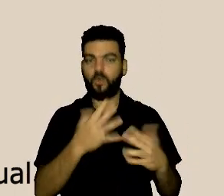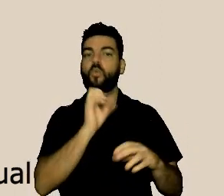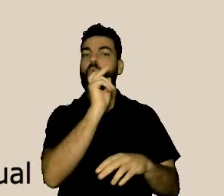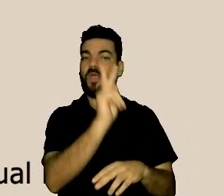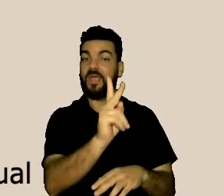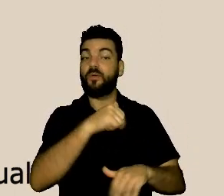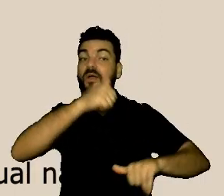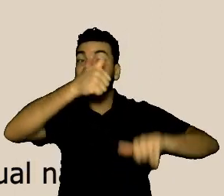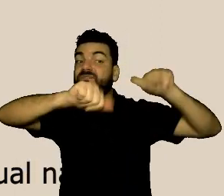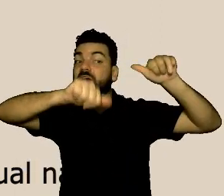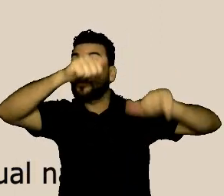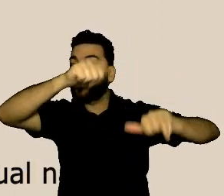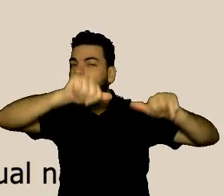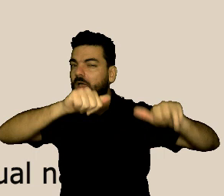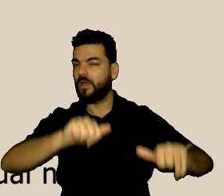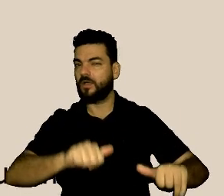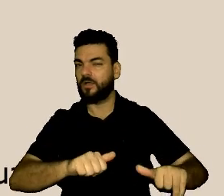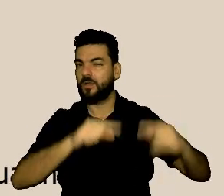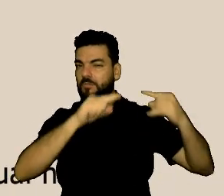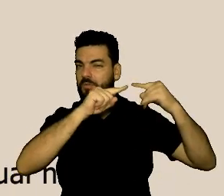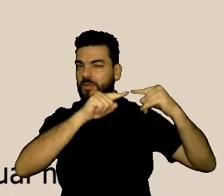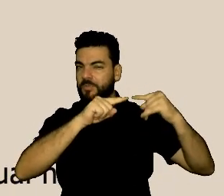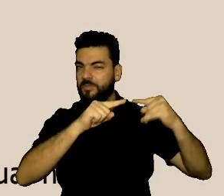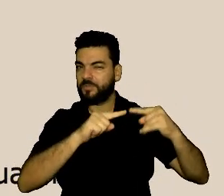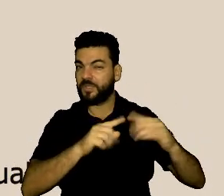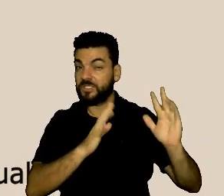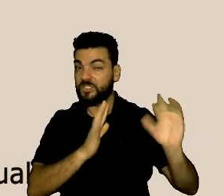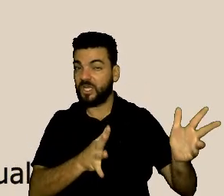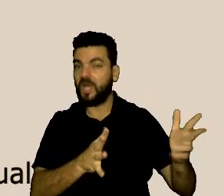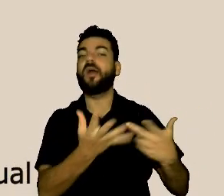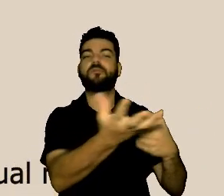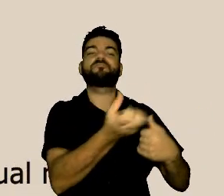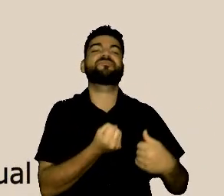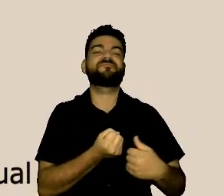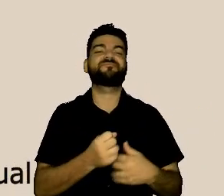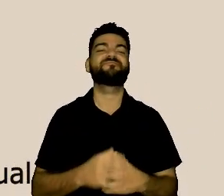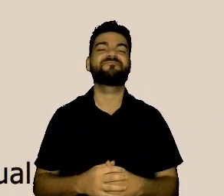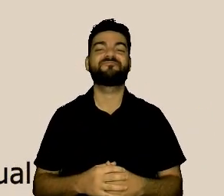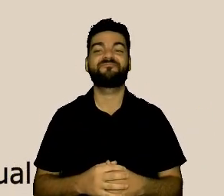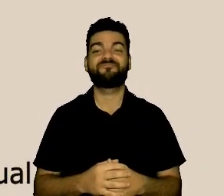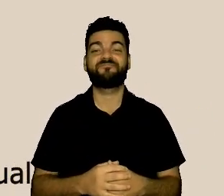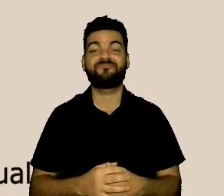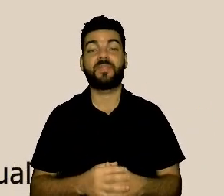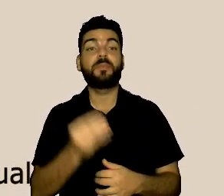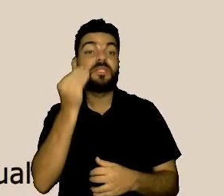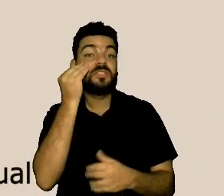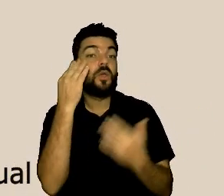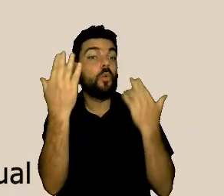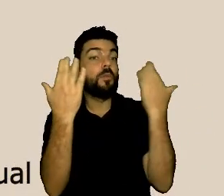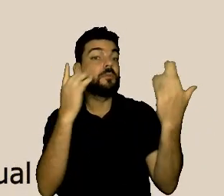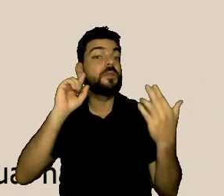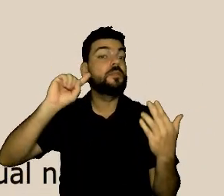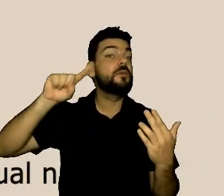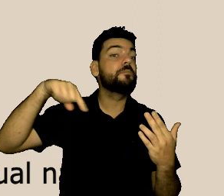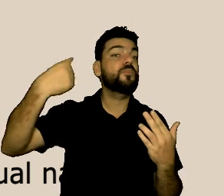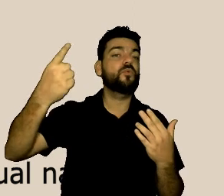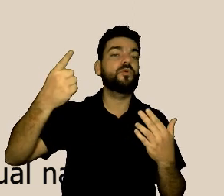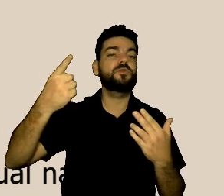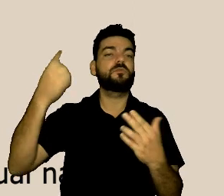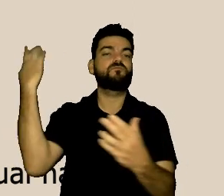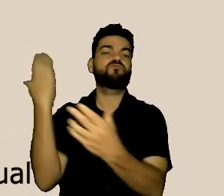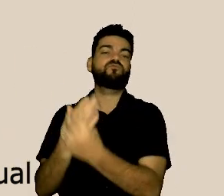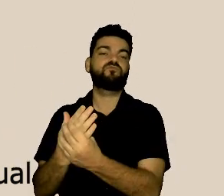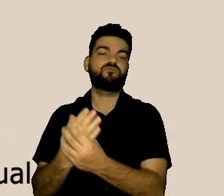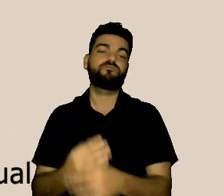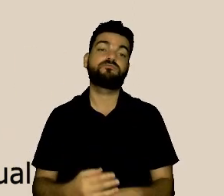procuramos desses indícios transformá-los minimamente em evidências. Se você tem três pontos de